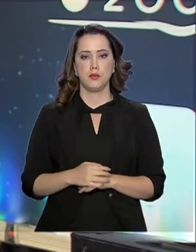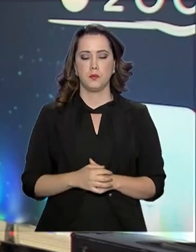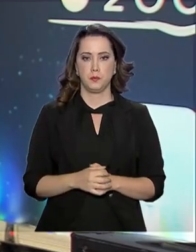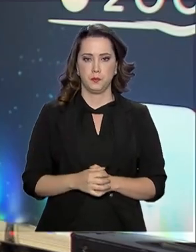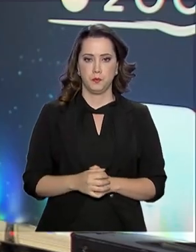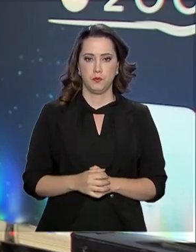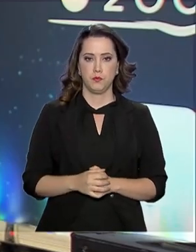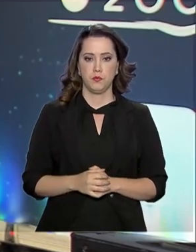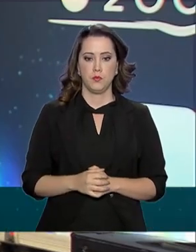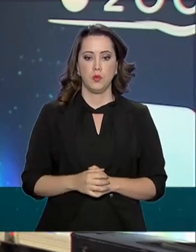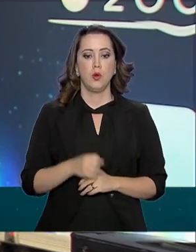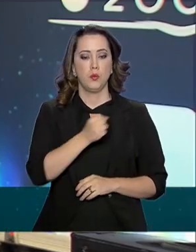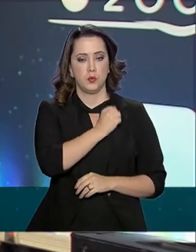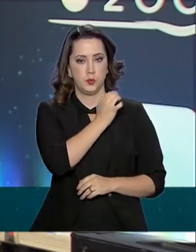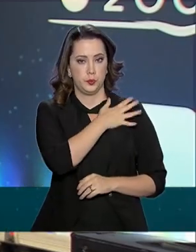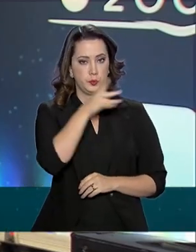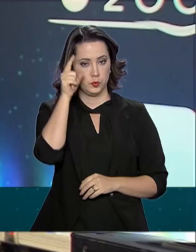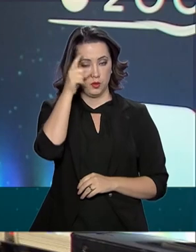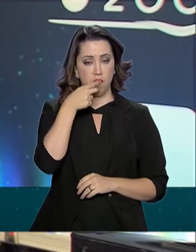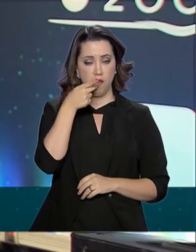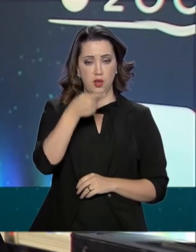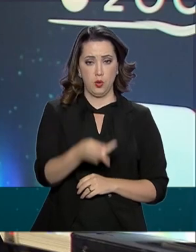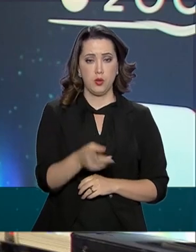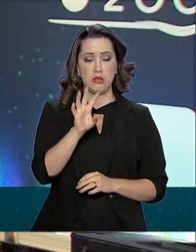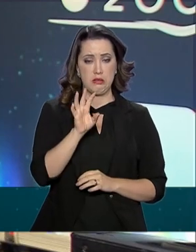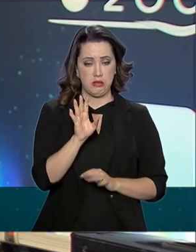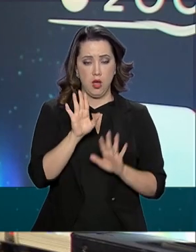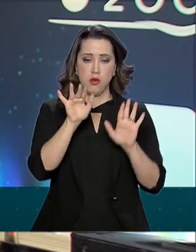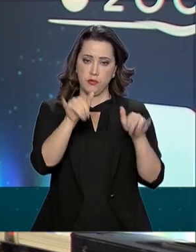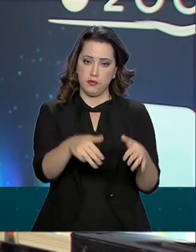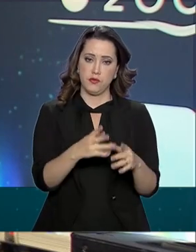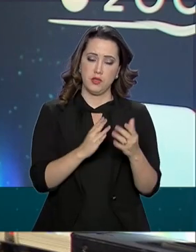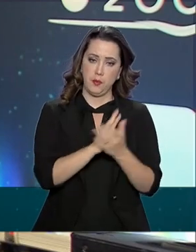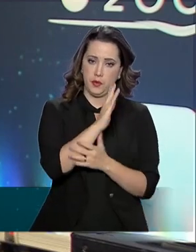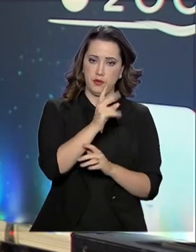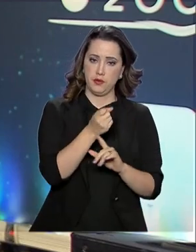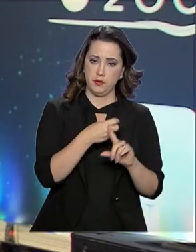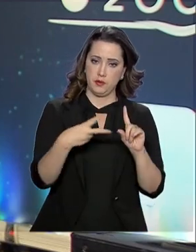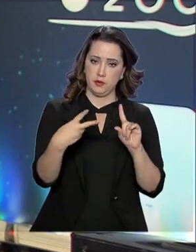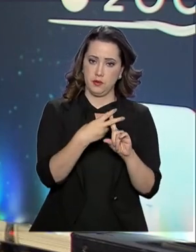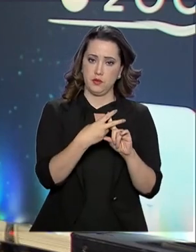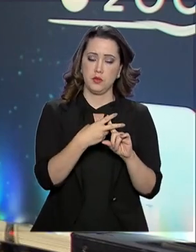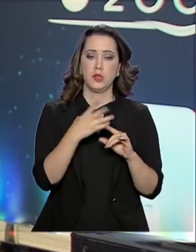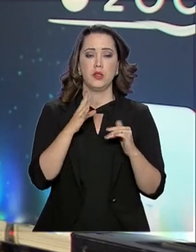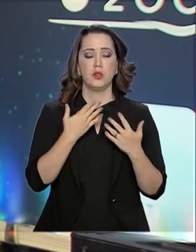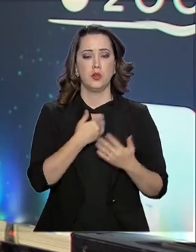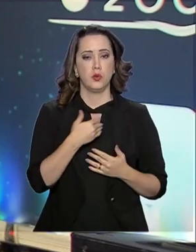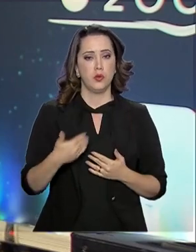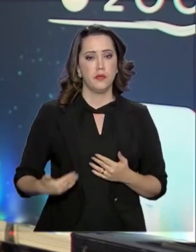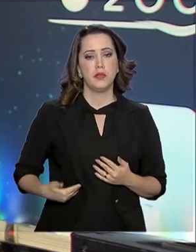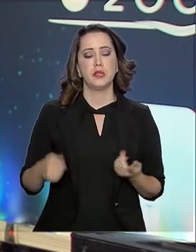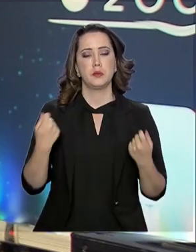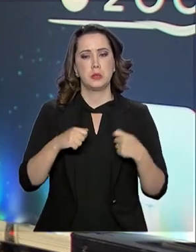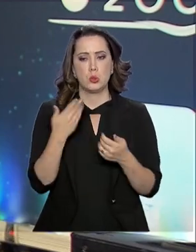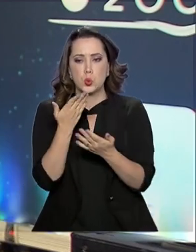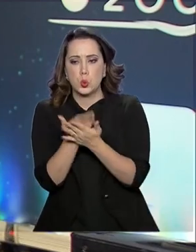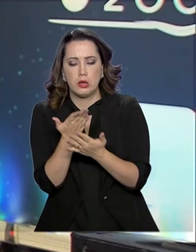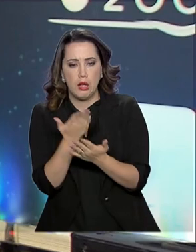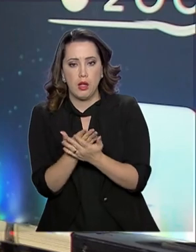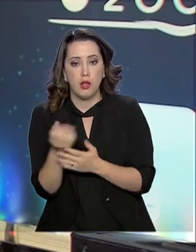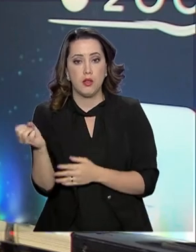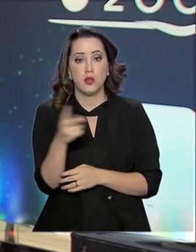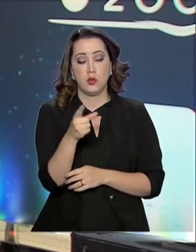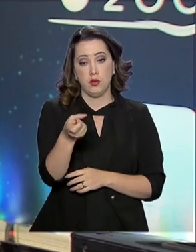-presidente defendeu que assim que a reforma da Previdência for totalmente votada no Congresso Nacional, o governo deva se dedicar à